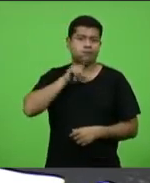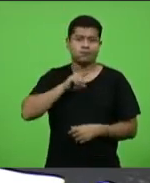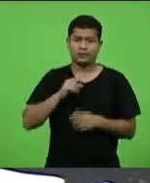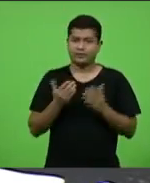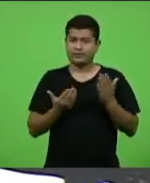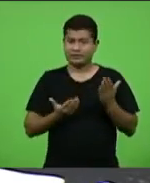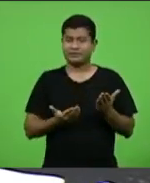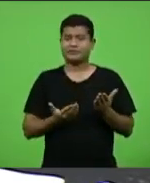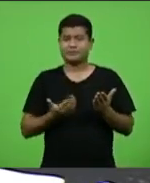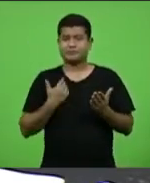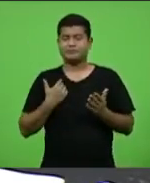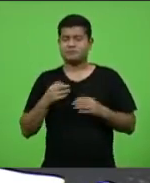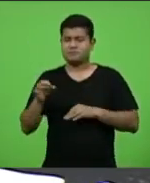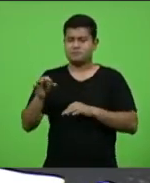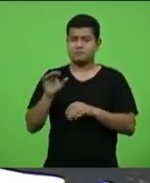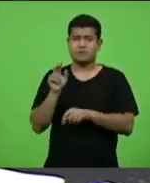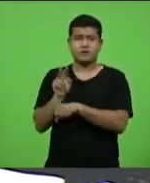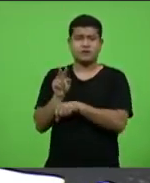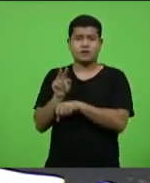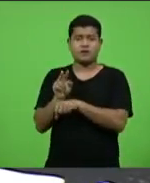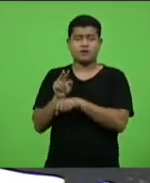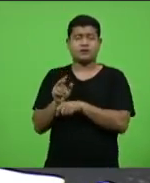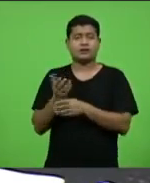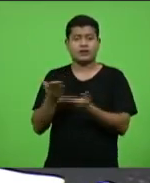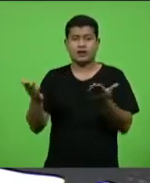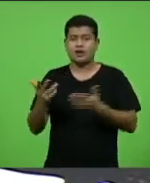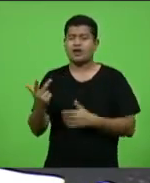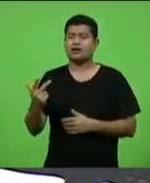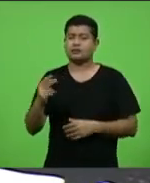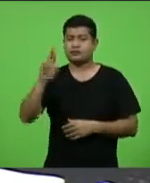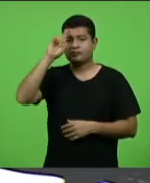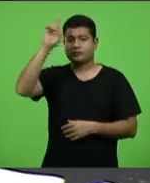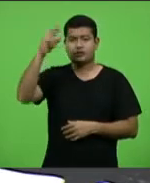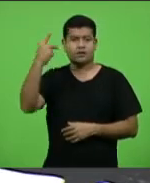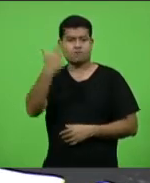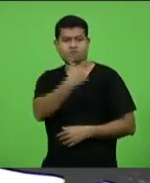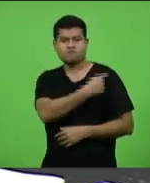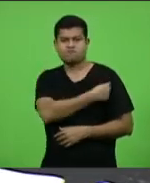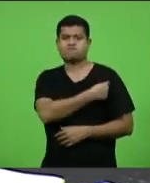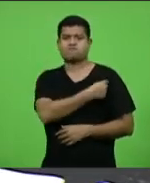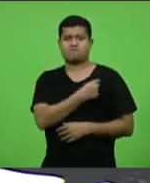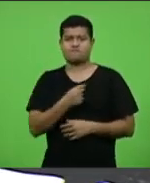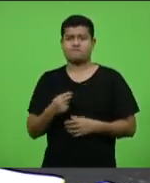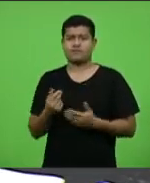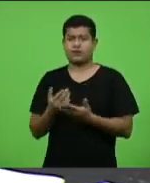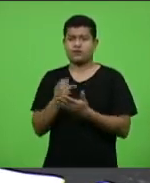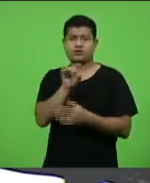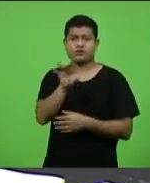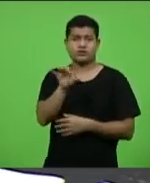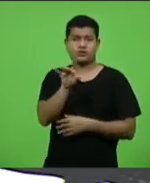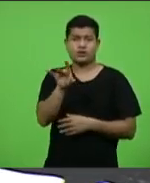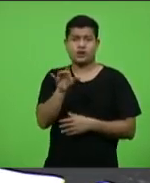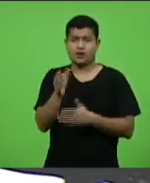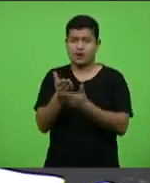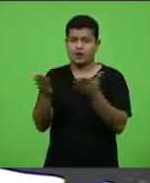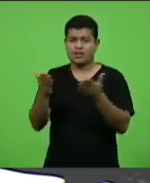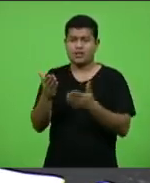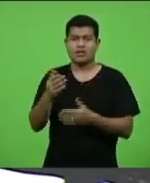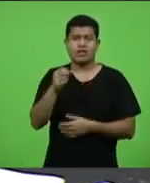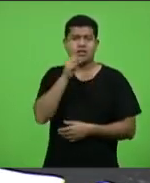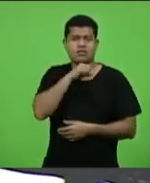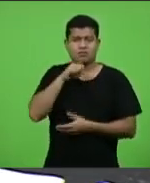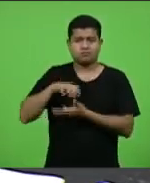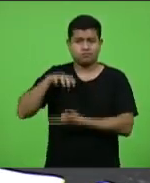estão imunizando não apenas os mais velhos,